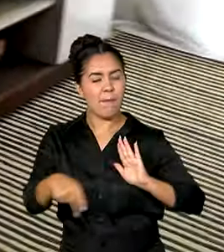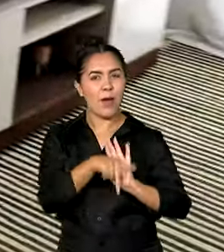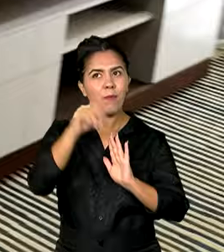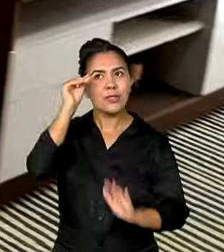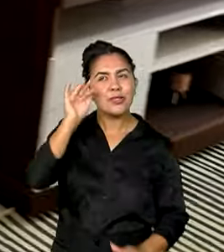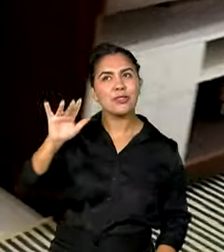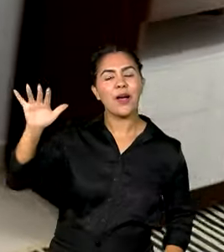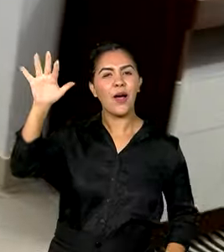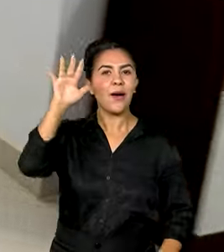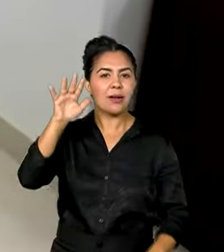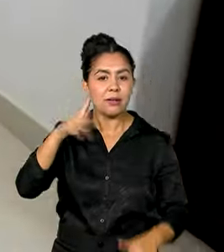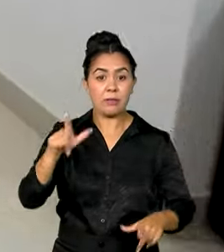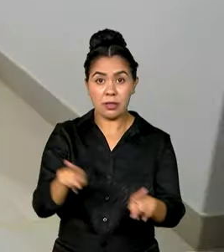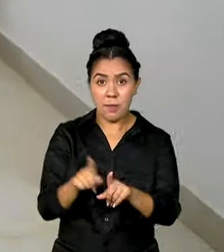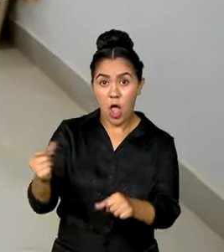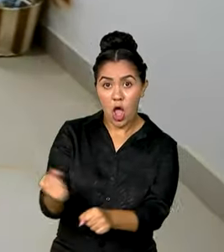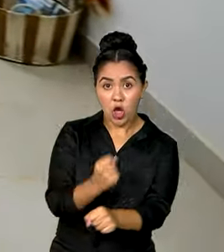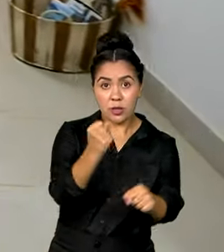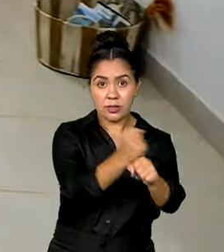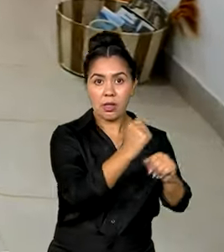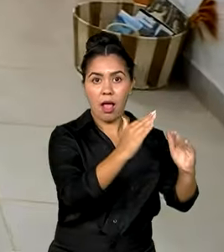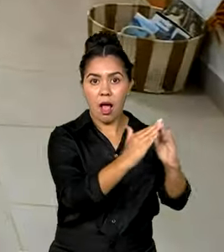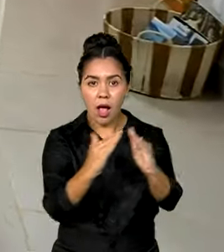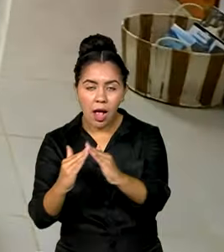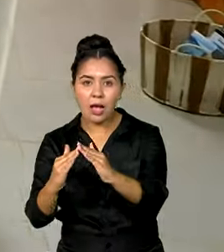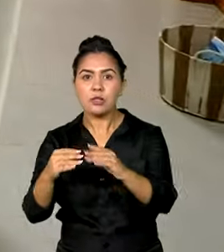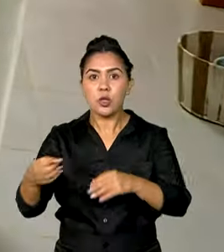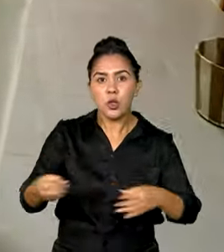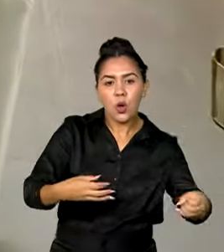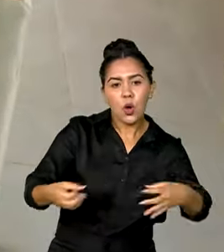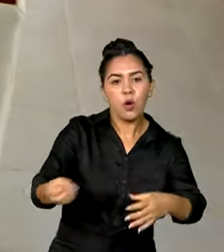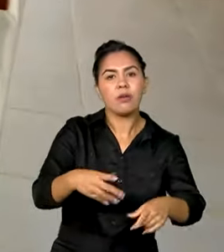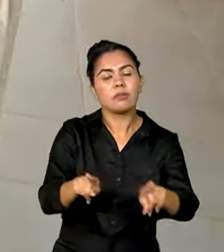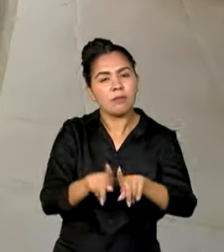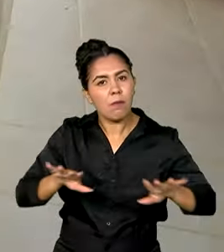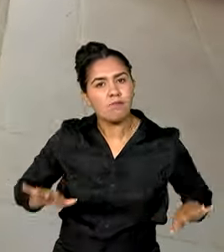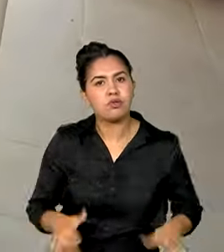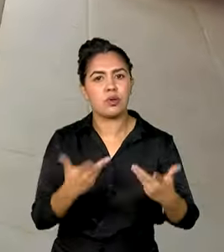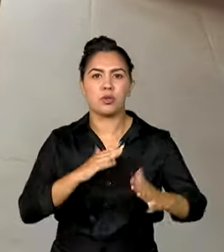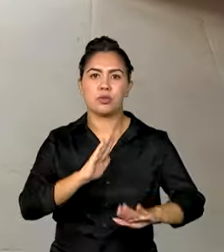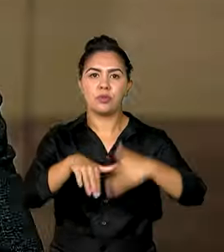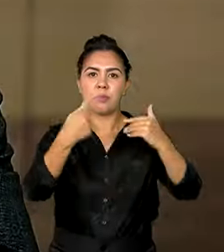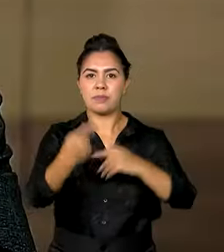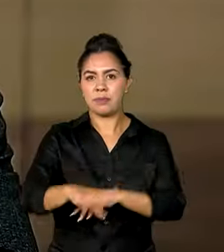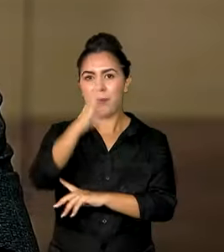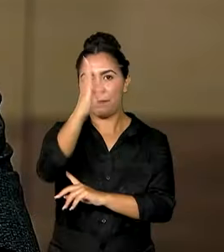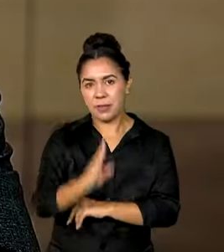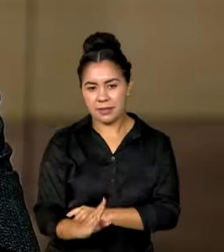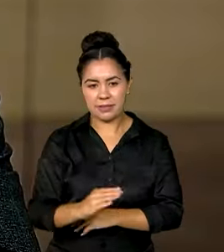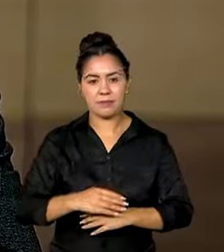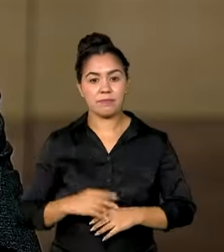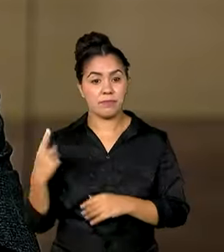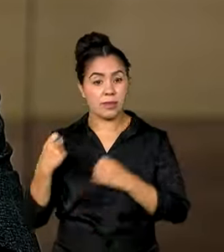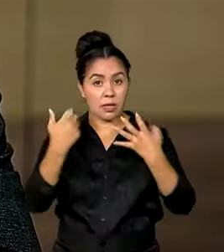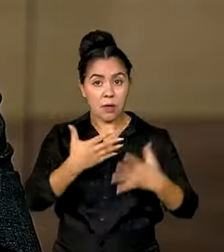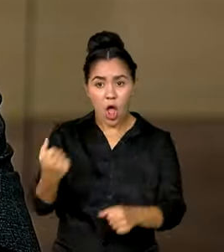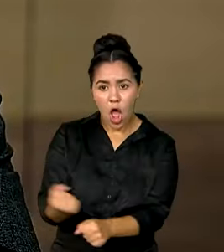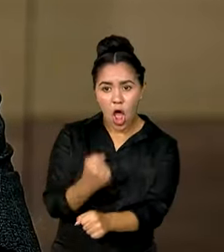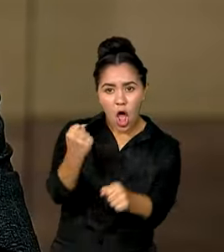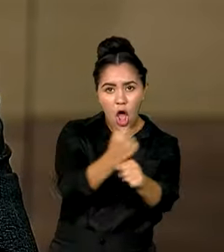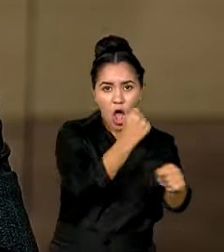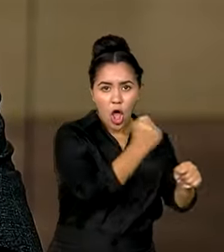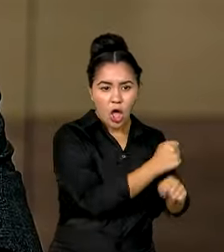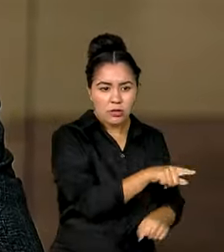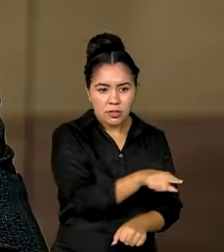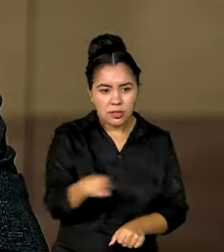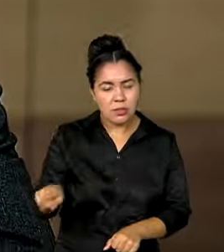construção dessas novas moradias impulsiona o desenvolvimento do país. Essas construções, além de levar